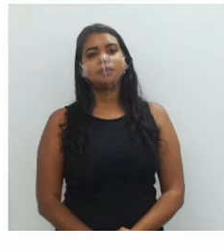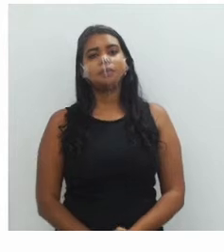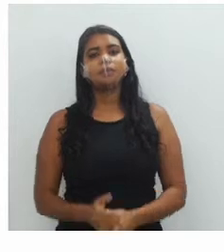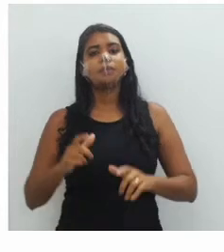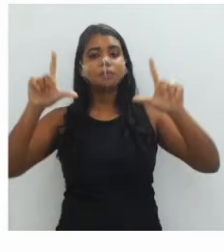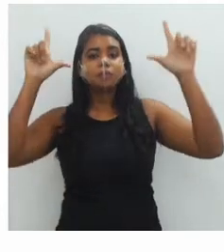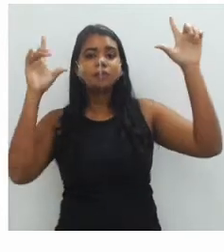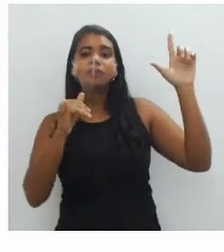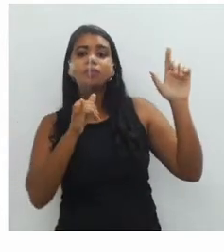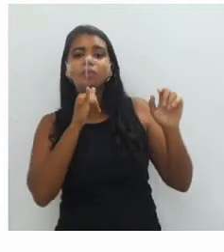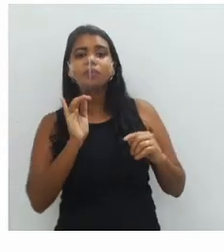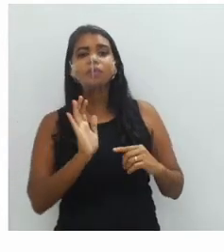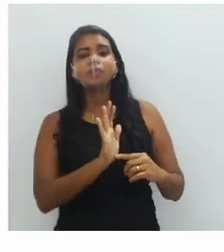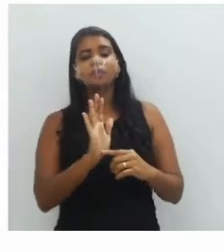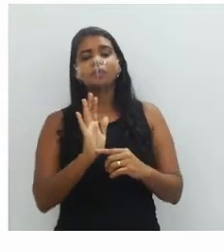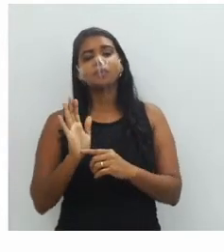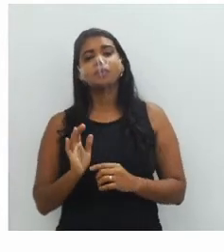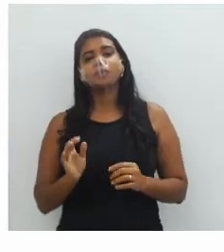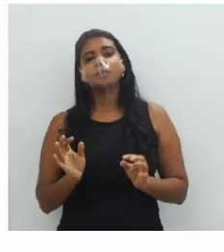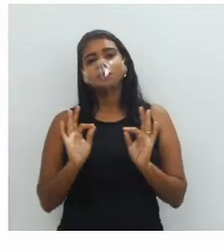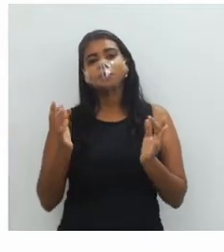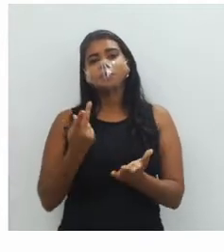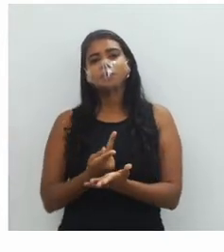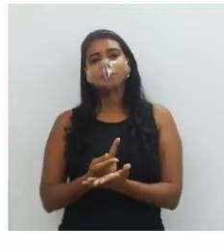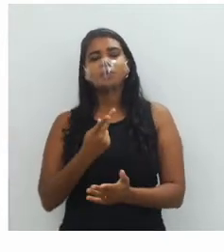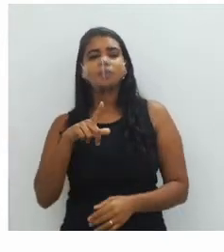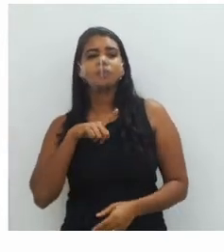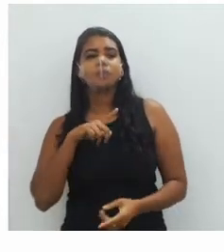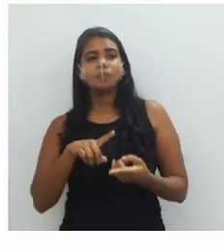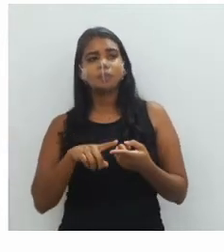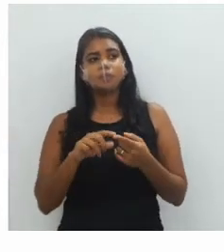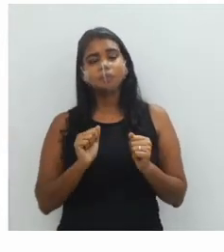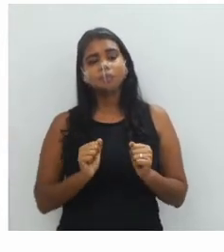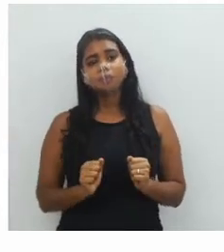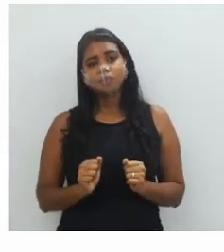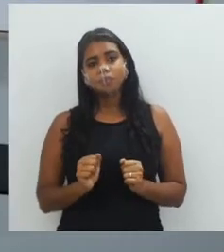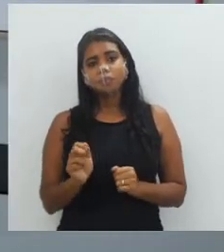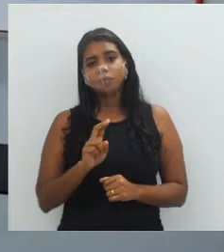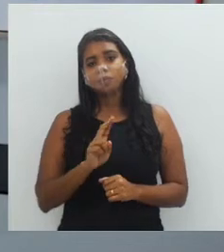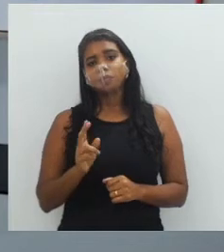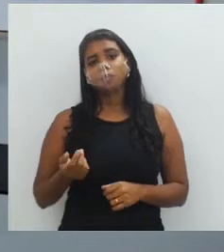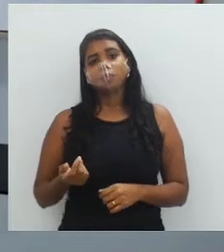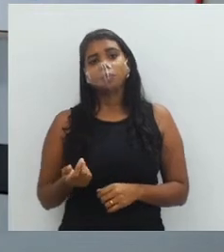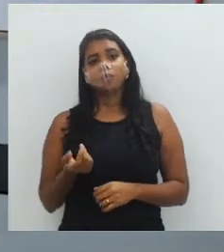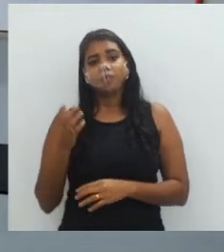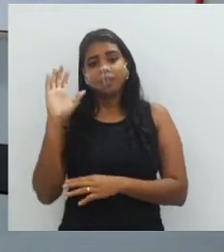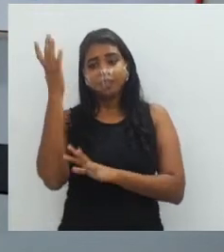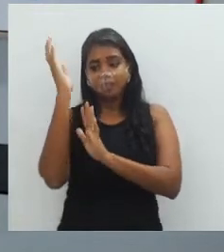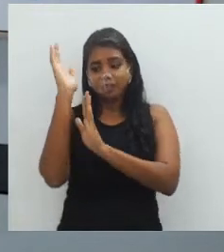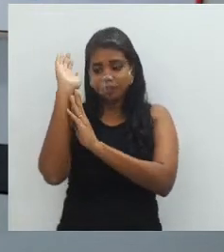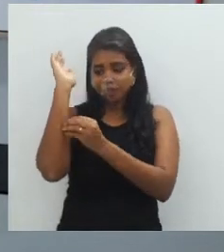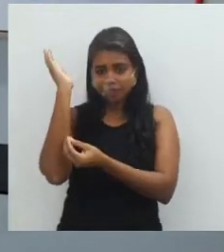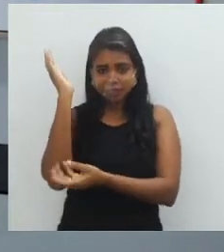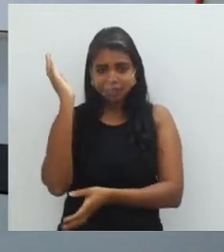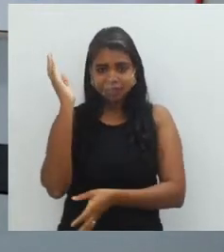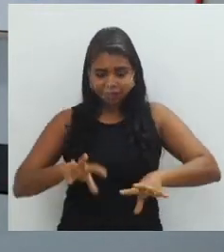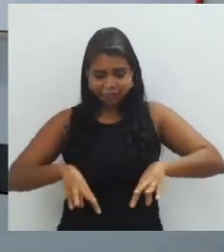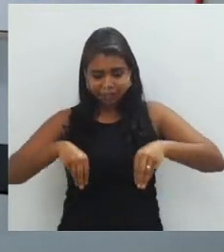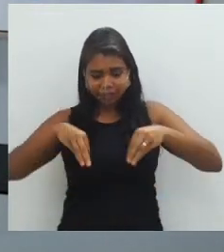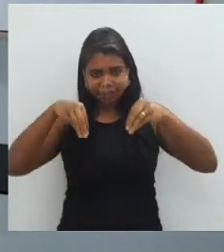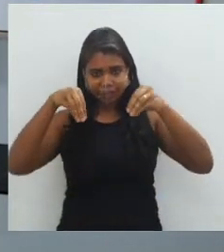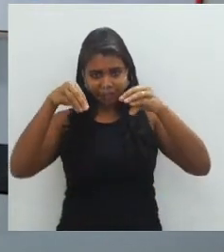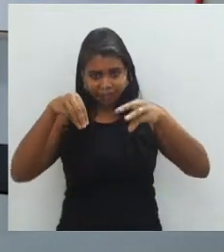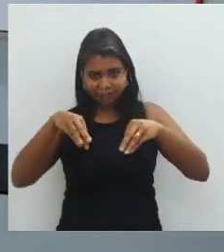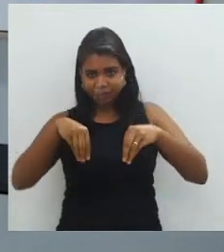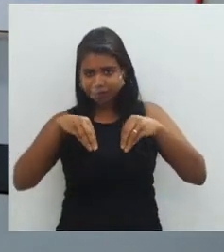exemplos de texturas naturais. Aqui nós temos também, podemos citar casca de árvores, areia,